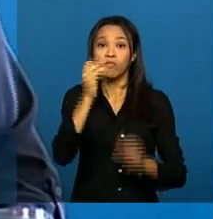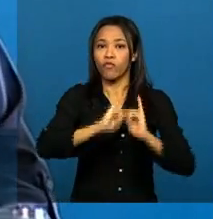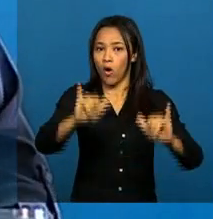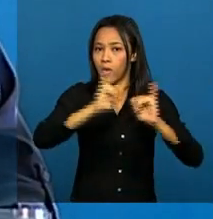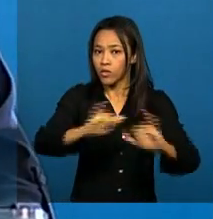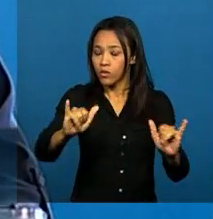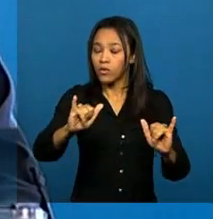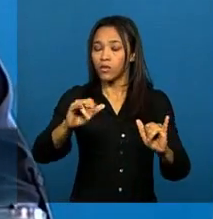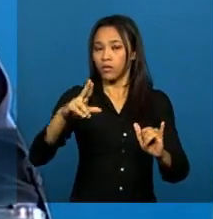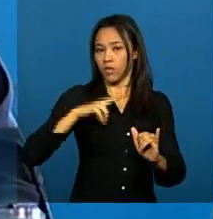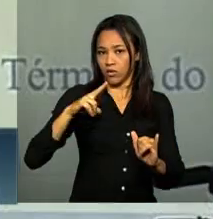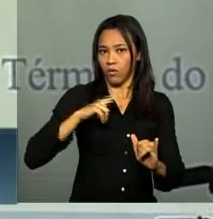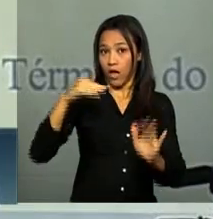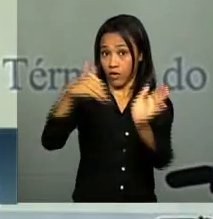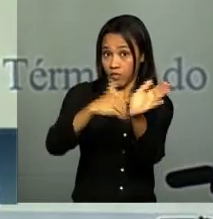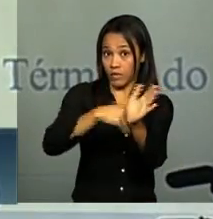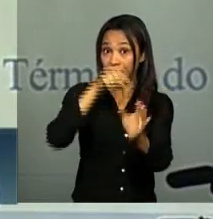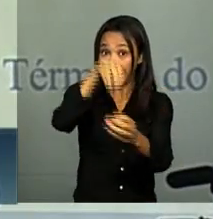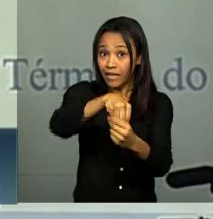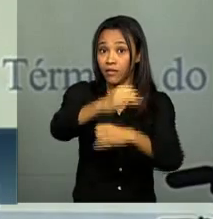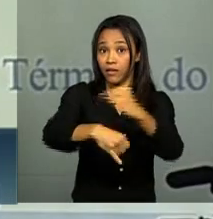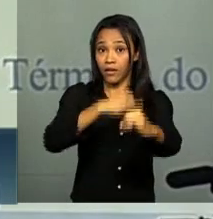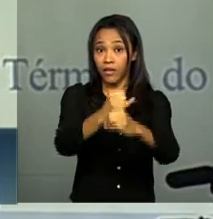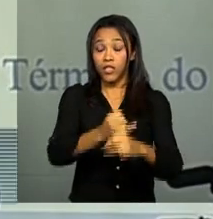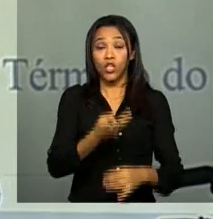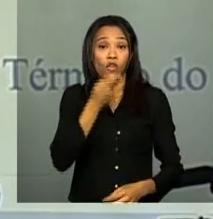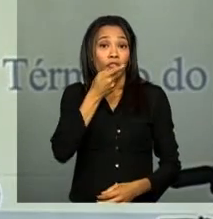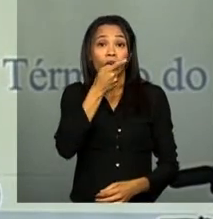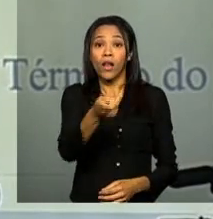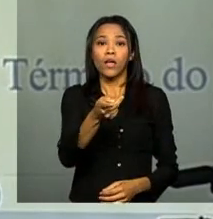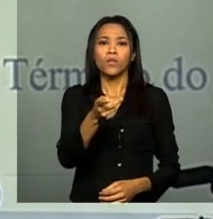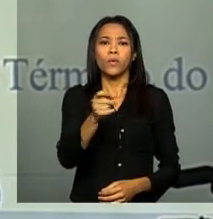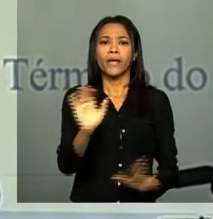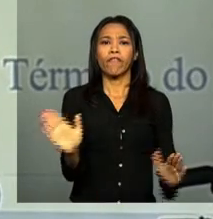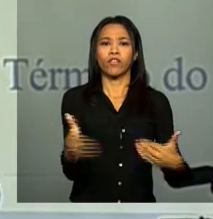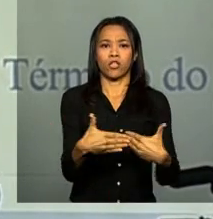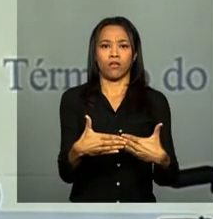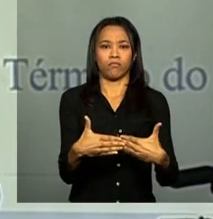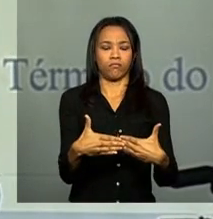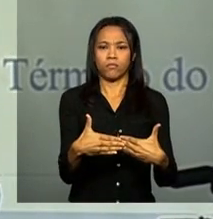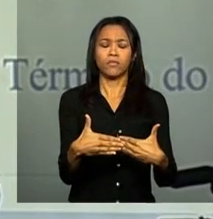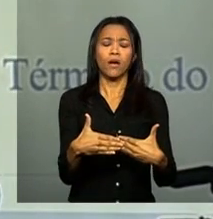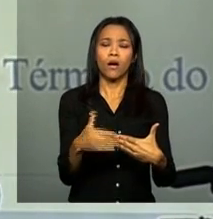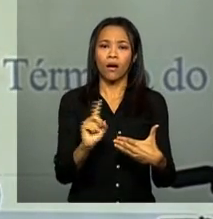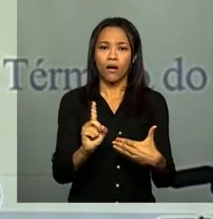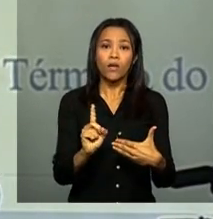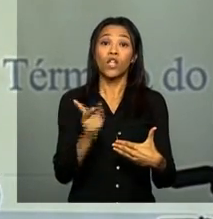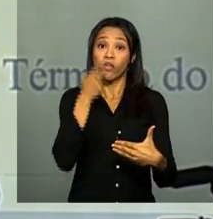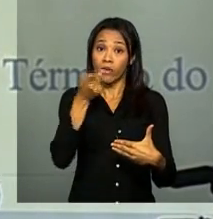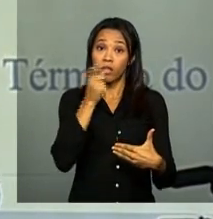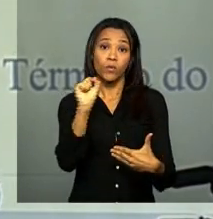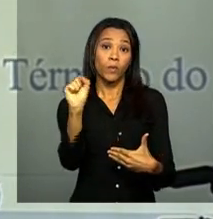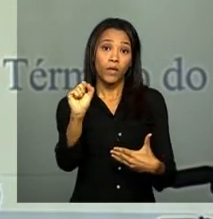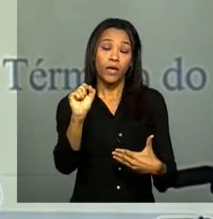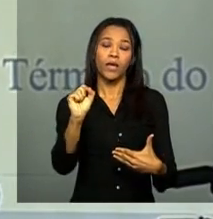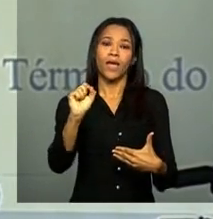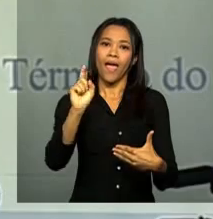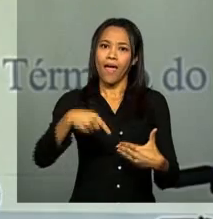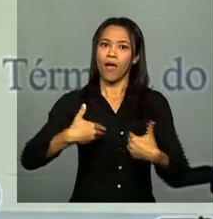de proteção de dados pessoais, nós não estamos falando de um universo fechado, nós estamos falando de uma questão